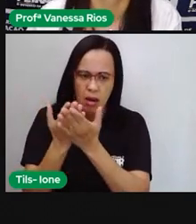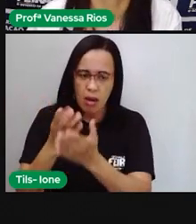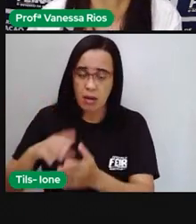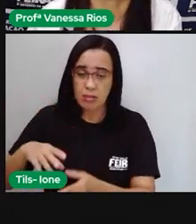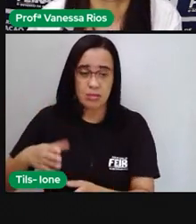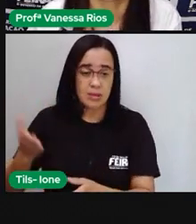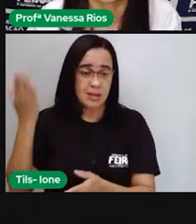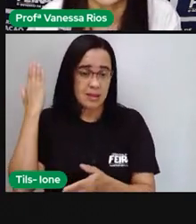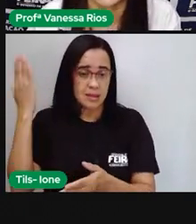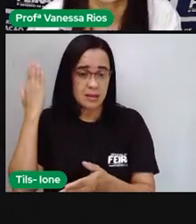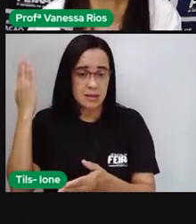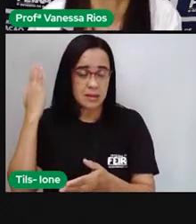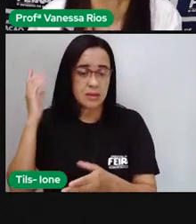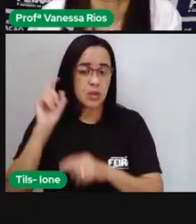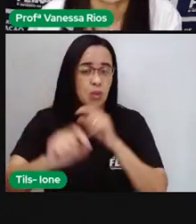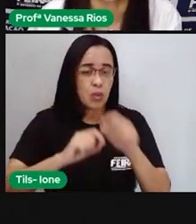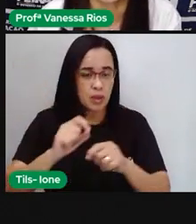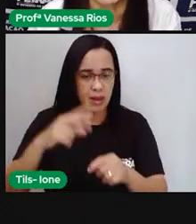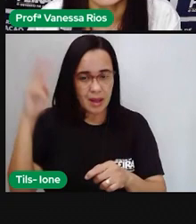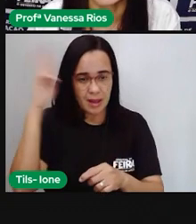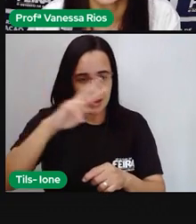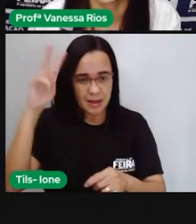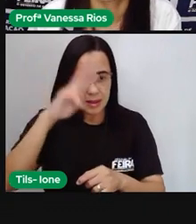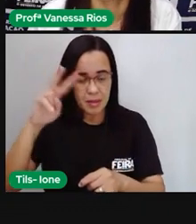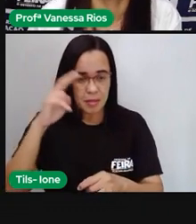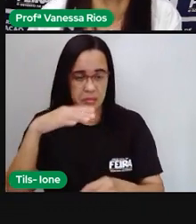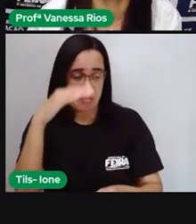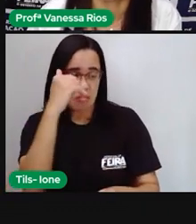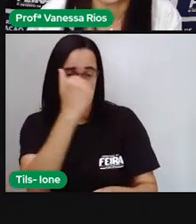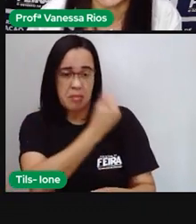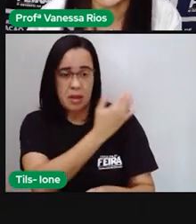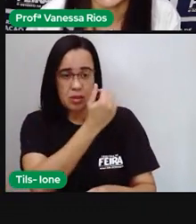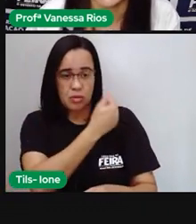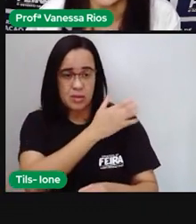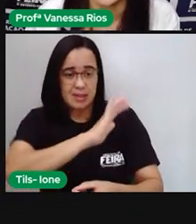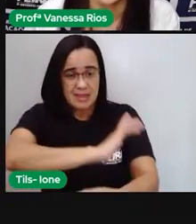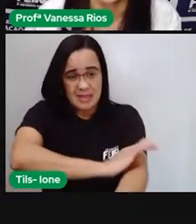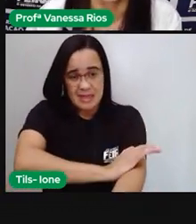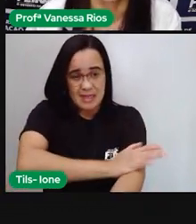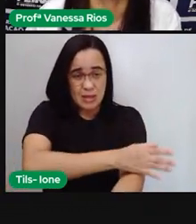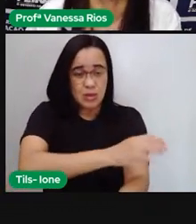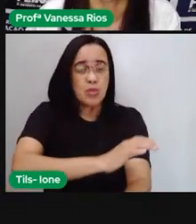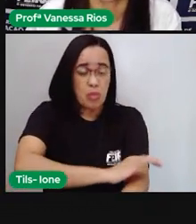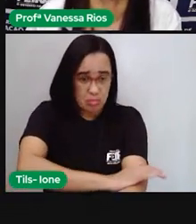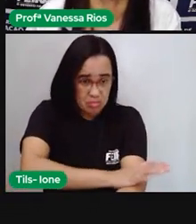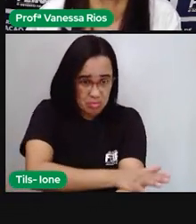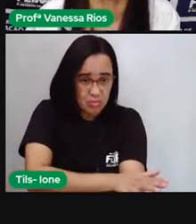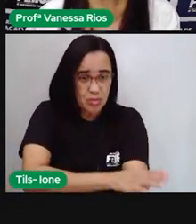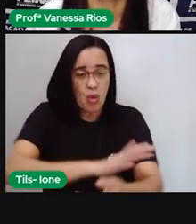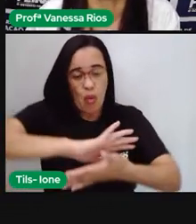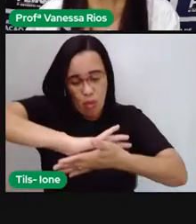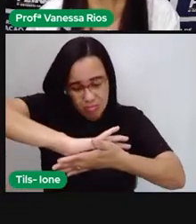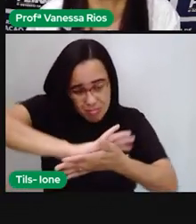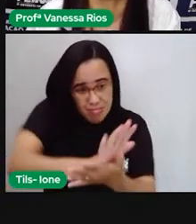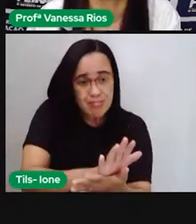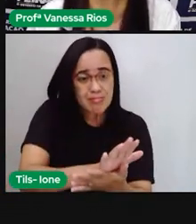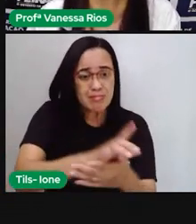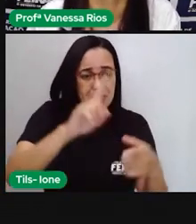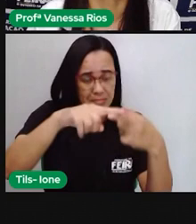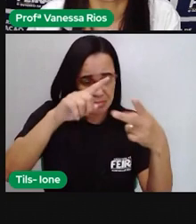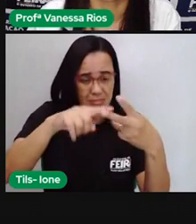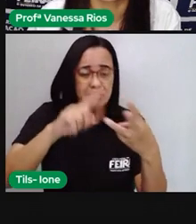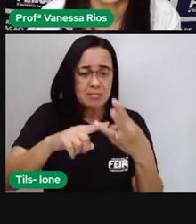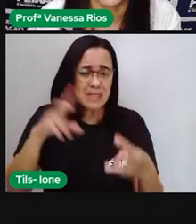estudamos sobre preconceito, sobre racismo, sobre discriminação. O quanto essas ações têm trazido as